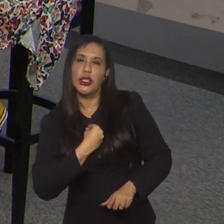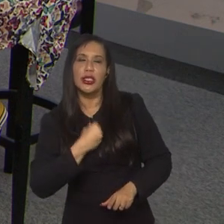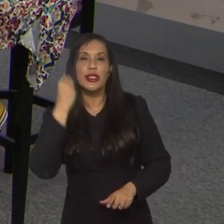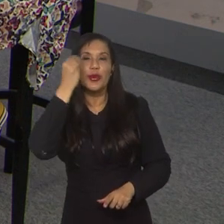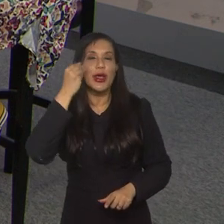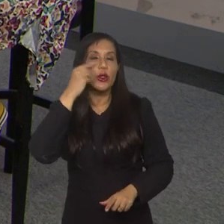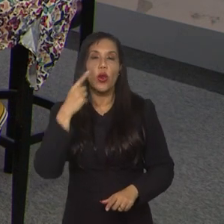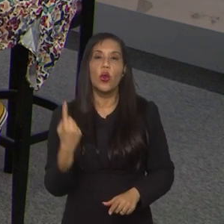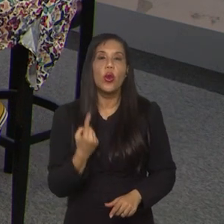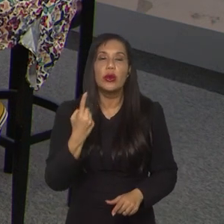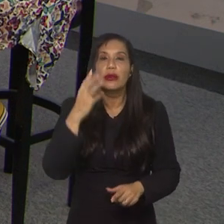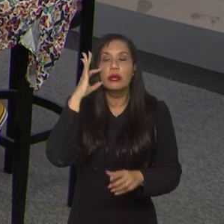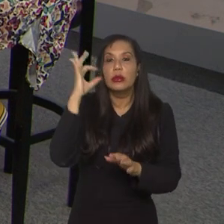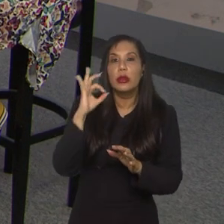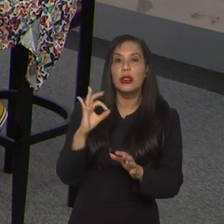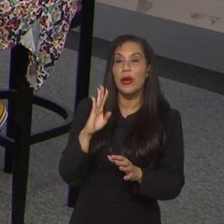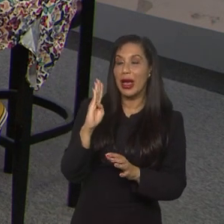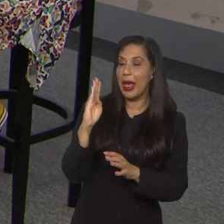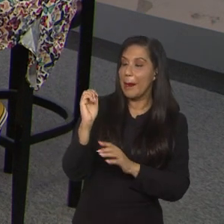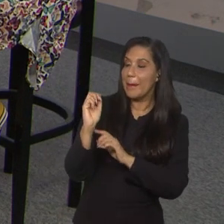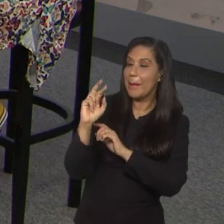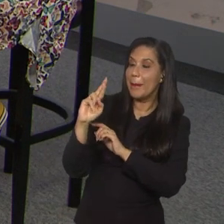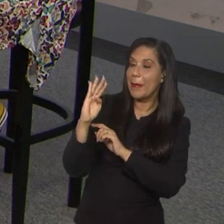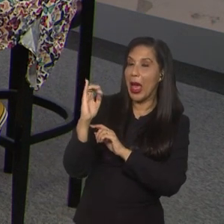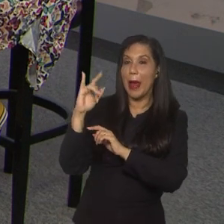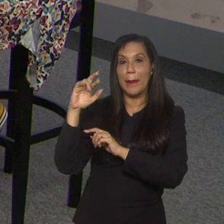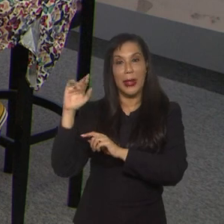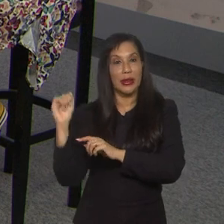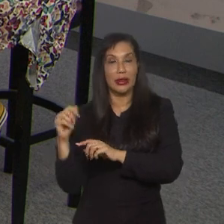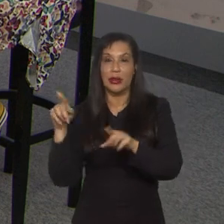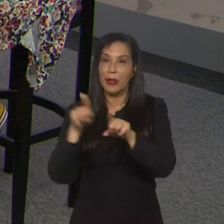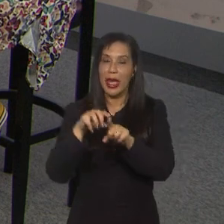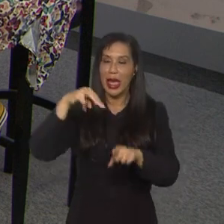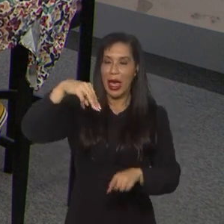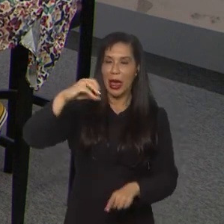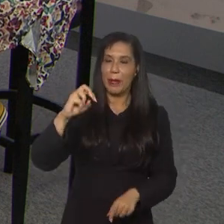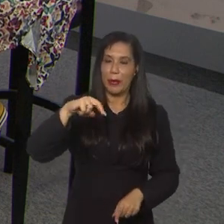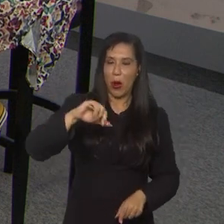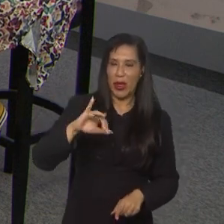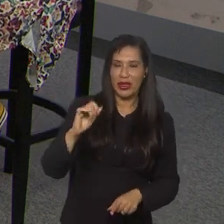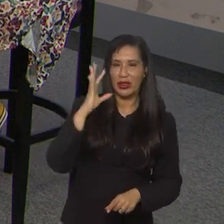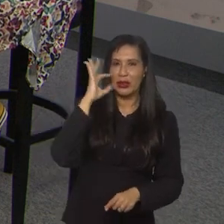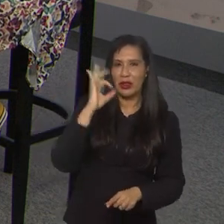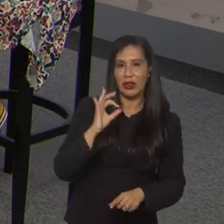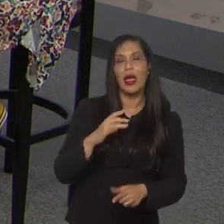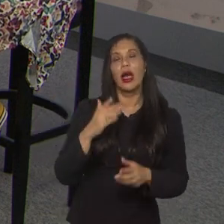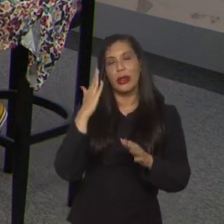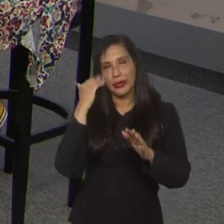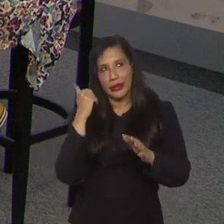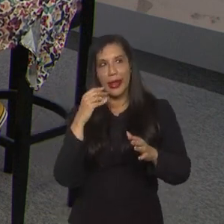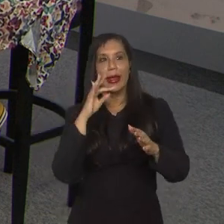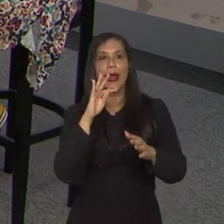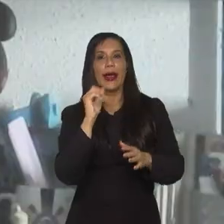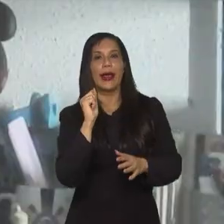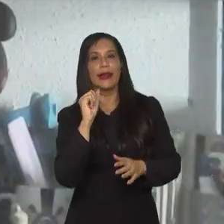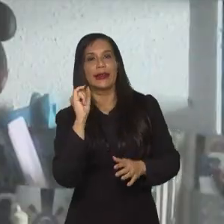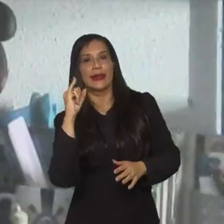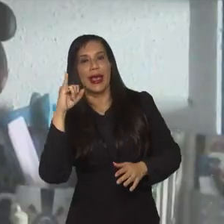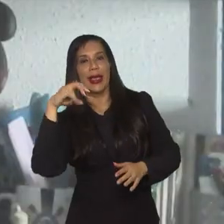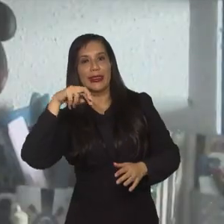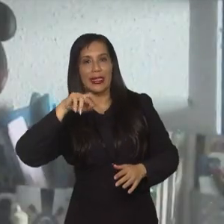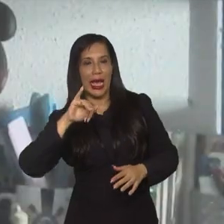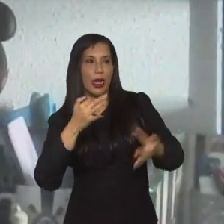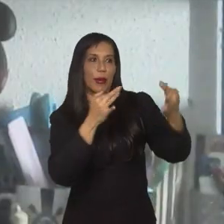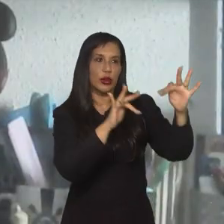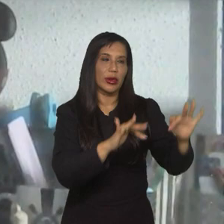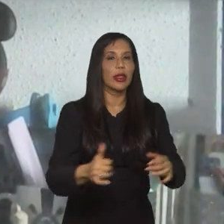coisa que eu não entendi da Pia, foi a Bárbara. A Mônica também não entendi muito, mas, assim, a Tainara está machucada, a gente releva um pouquinho, mas